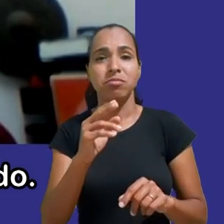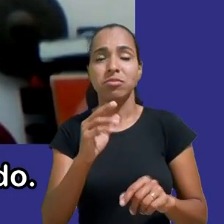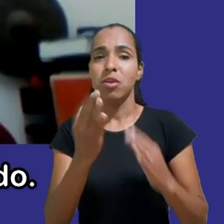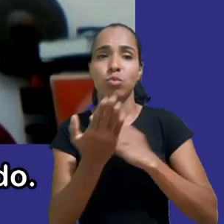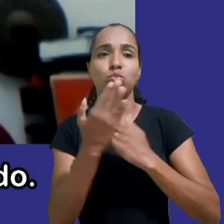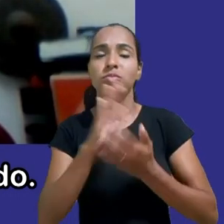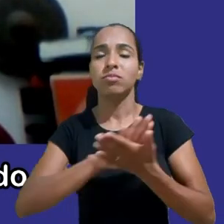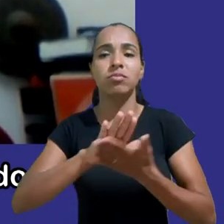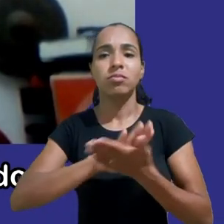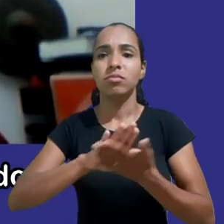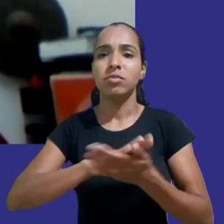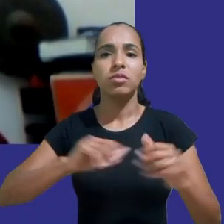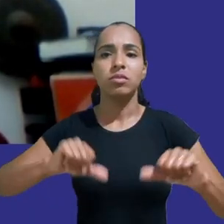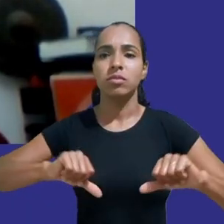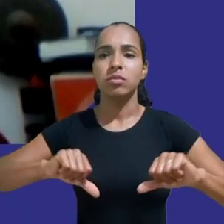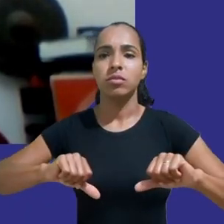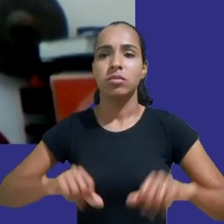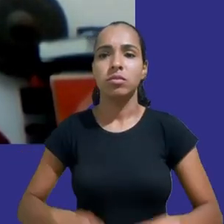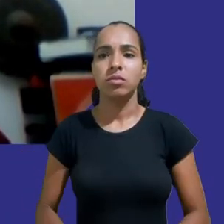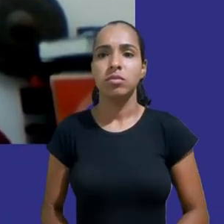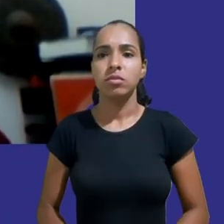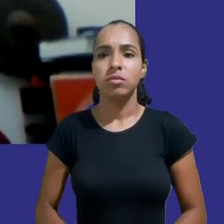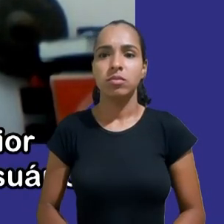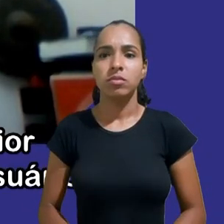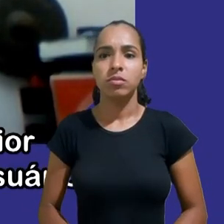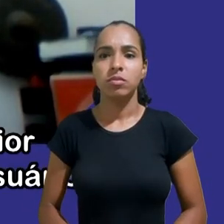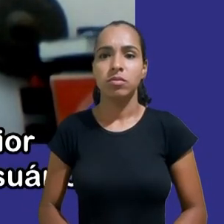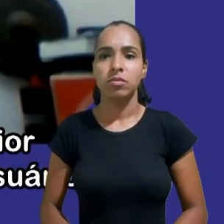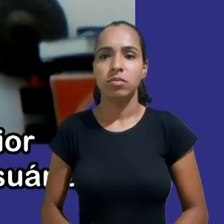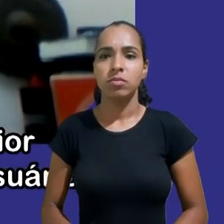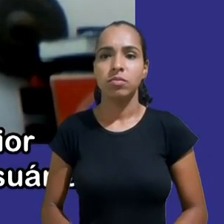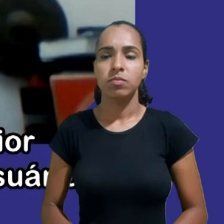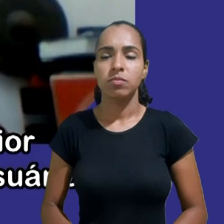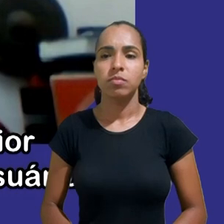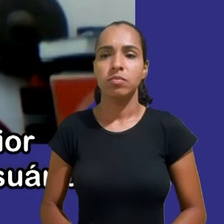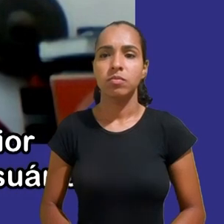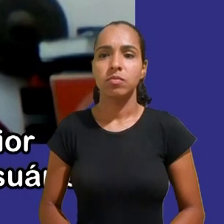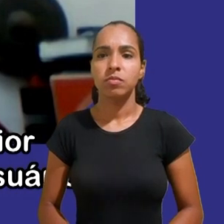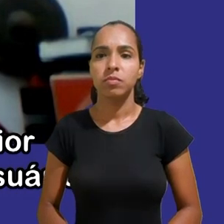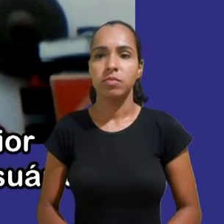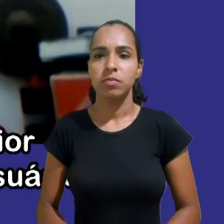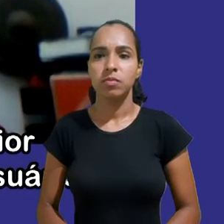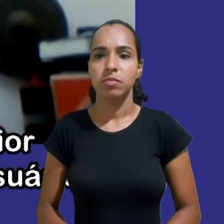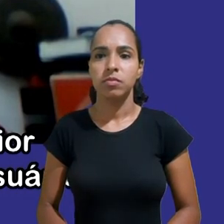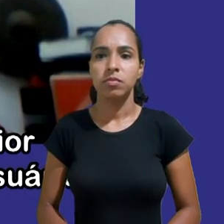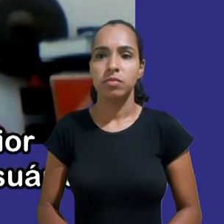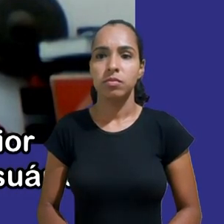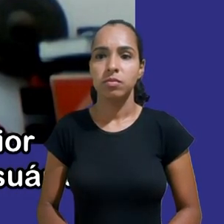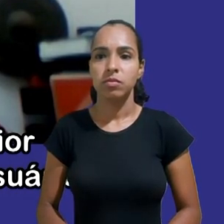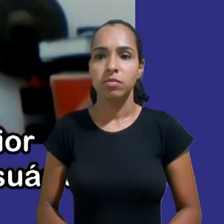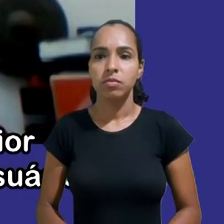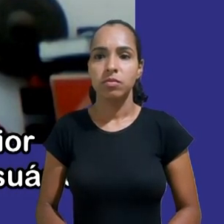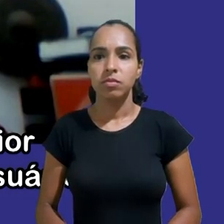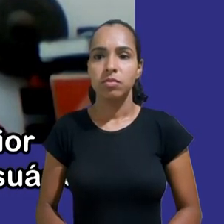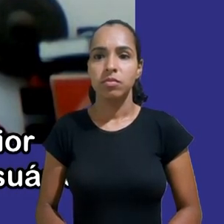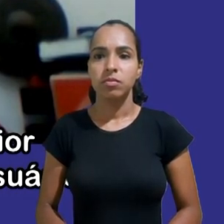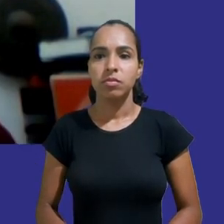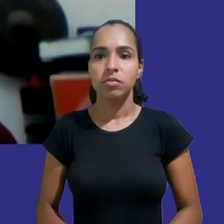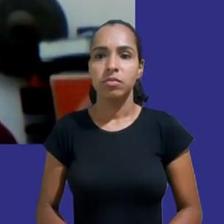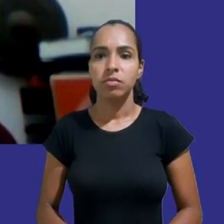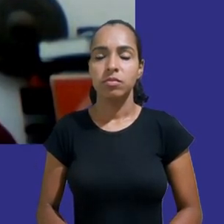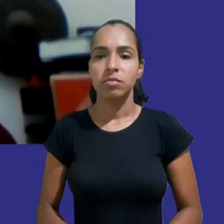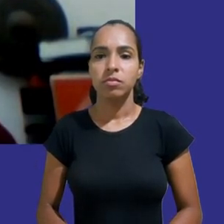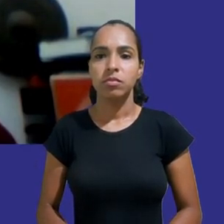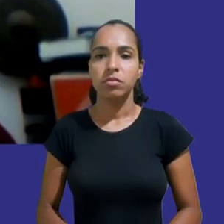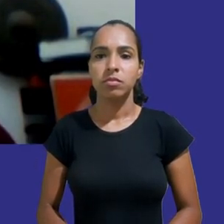que interessa a elas é coletar a maior quantidade possível